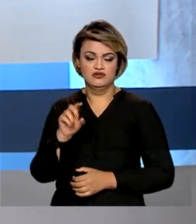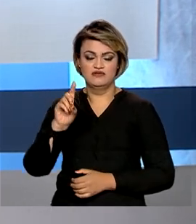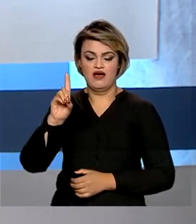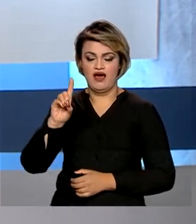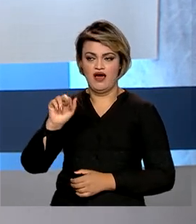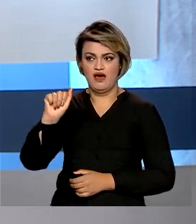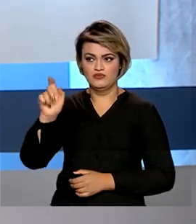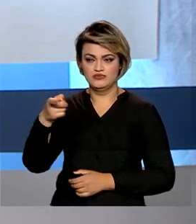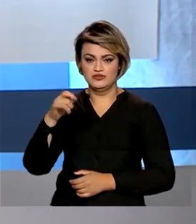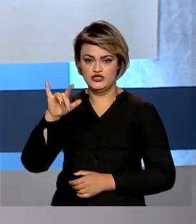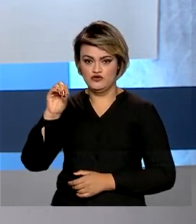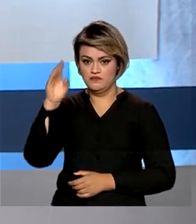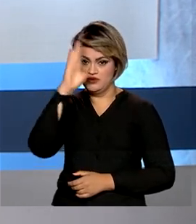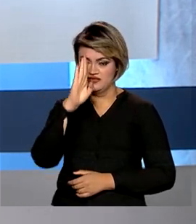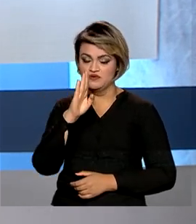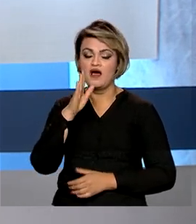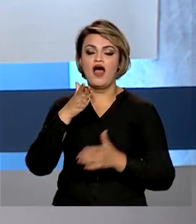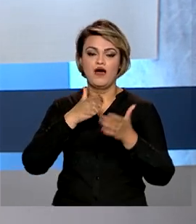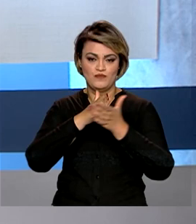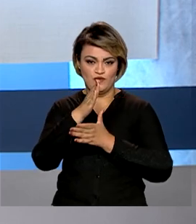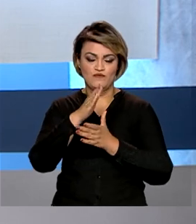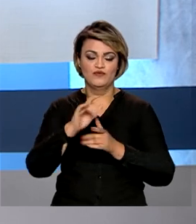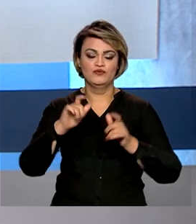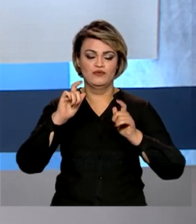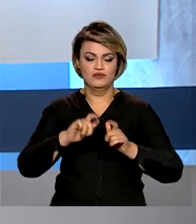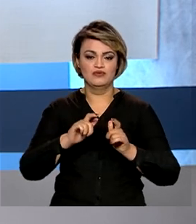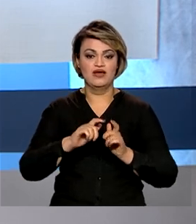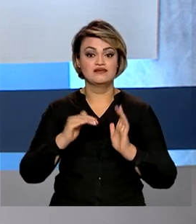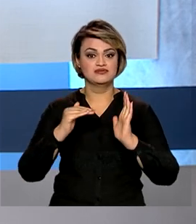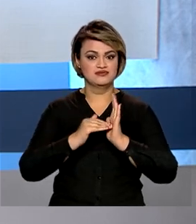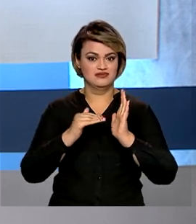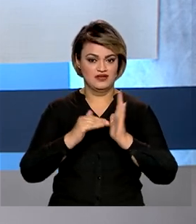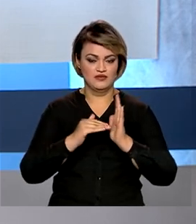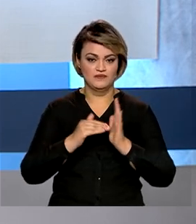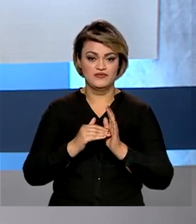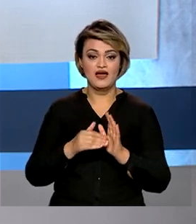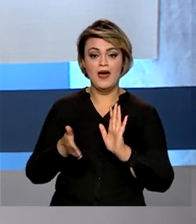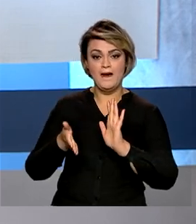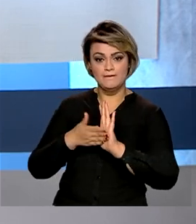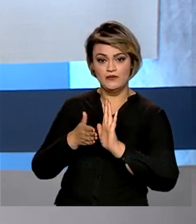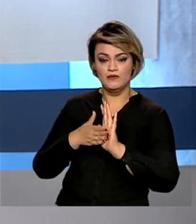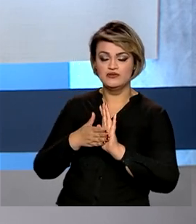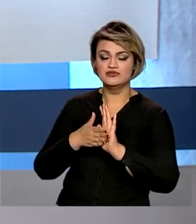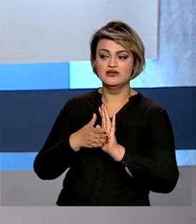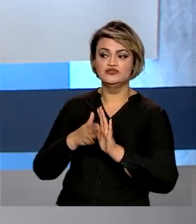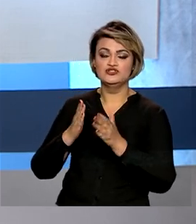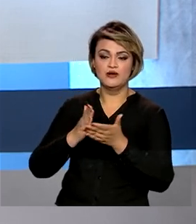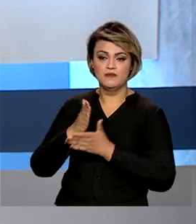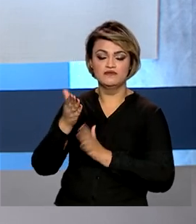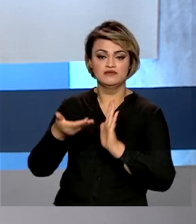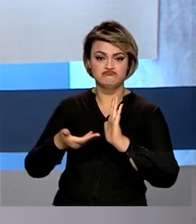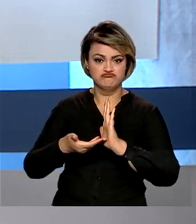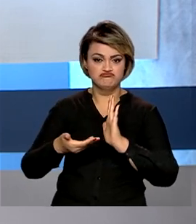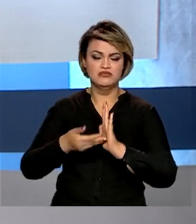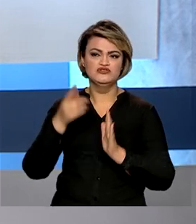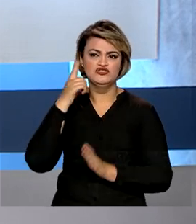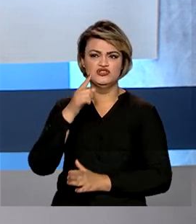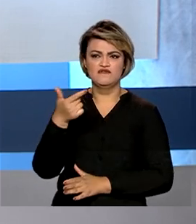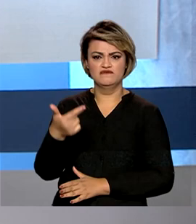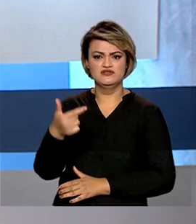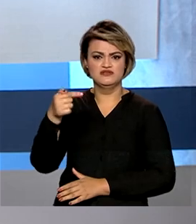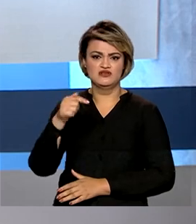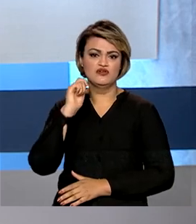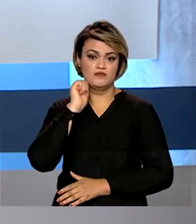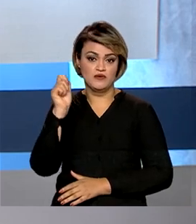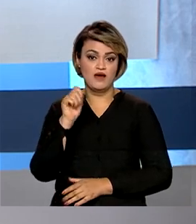Auxílio Brasil foi aprovada pelo Senado Federal. A proposta já havia sido referendada pela Câmara dos Deputados no dia 27 de abril